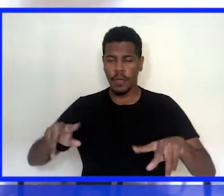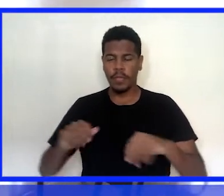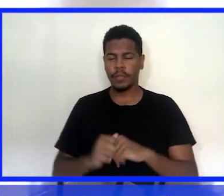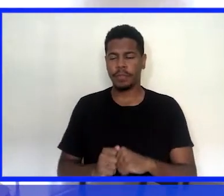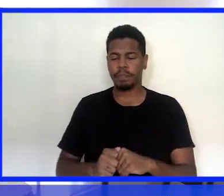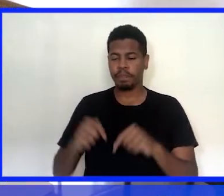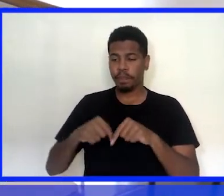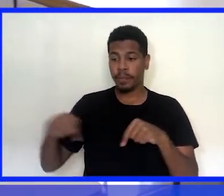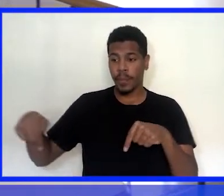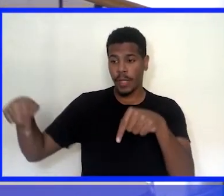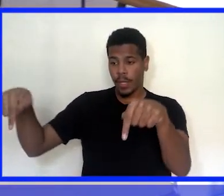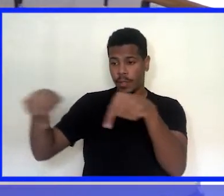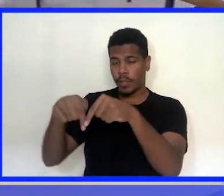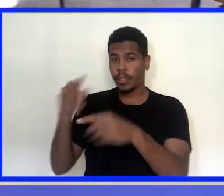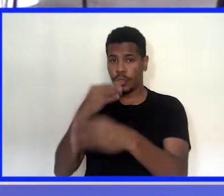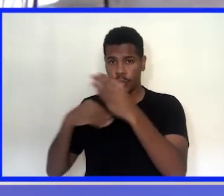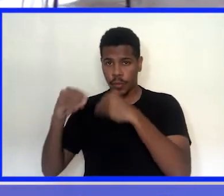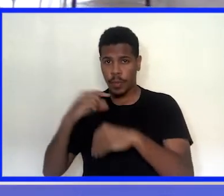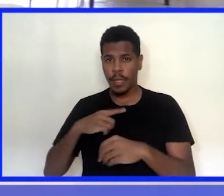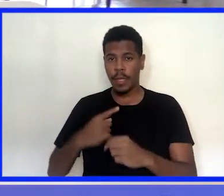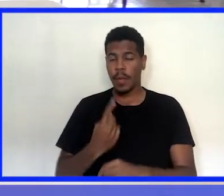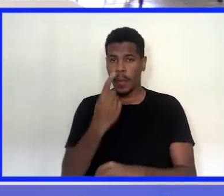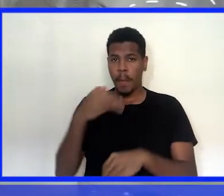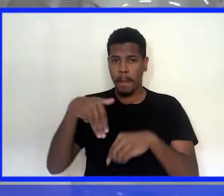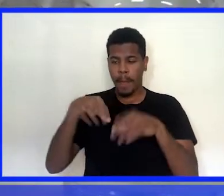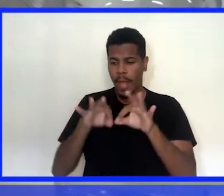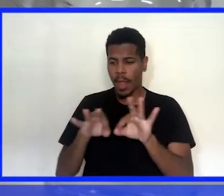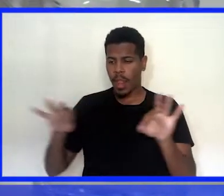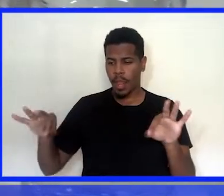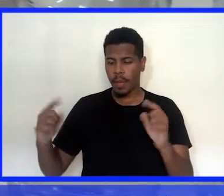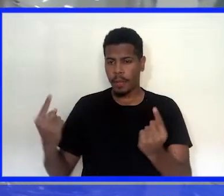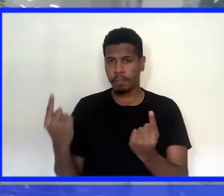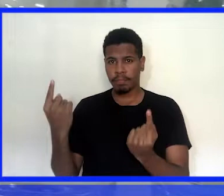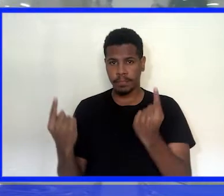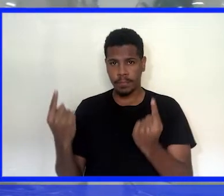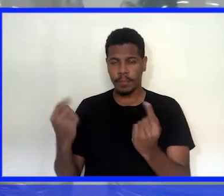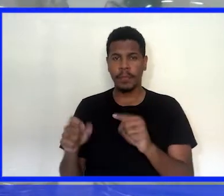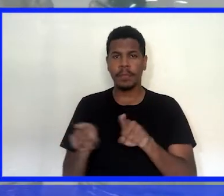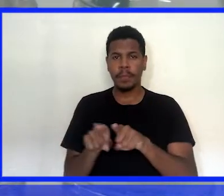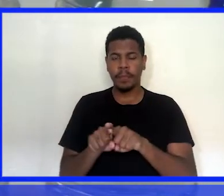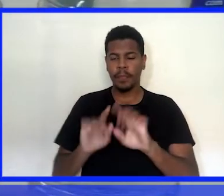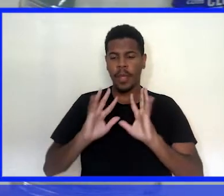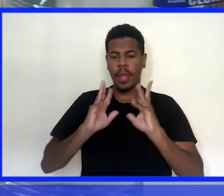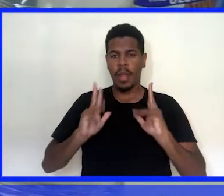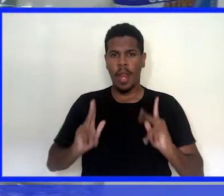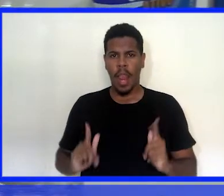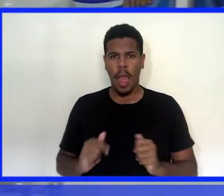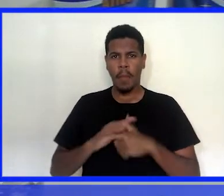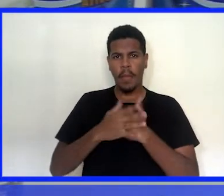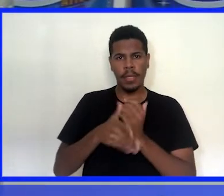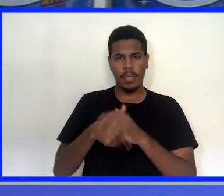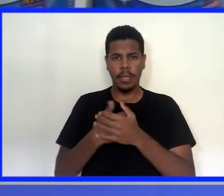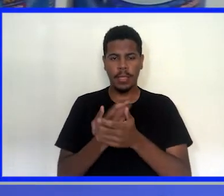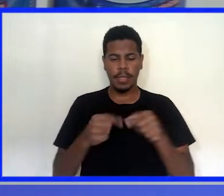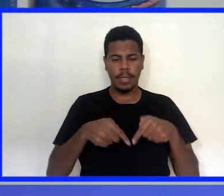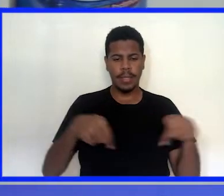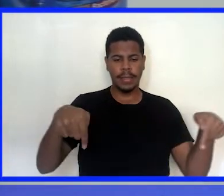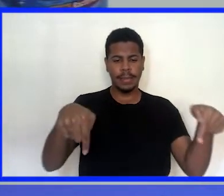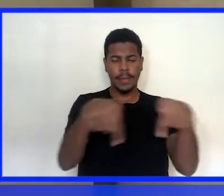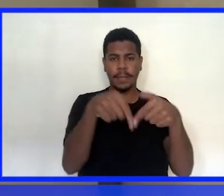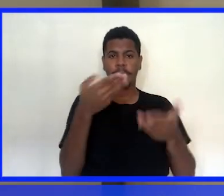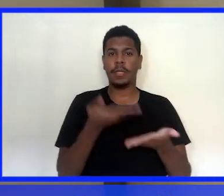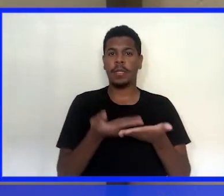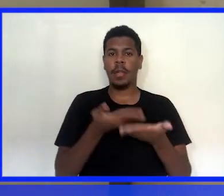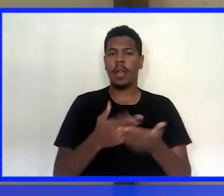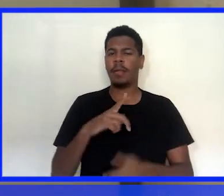a um metro de distância no nosso protocolo e também com toda a higienização, assim também nas salas